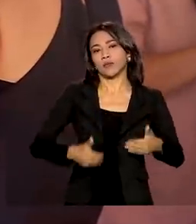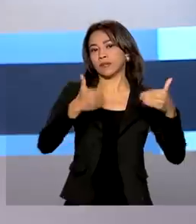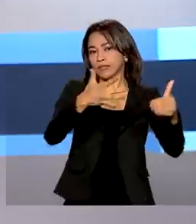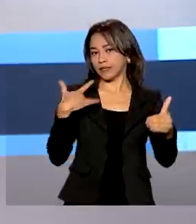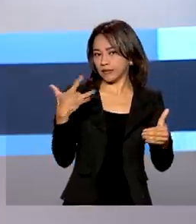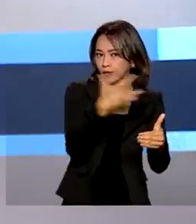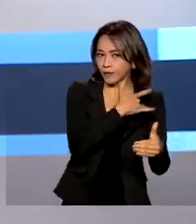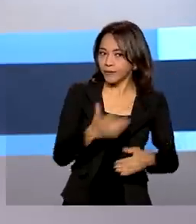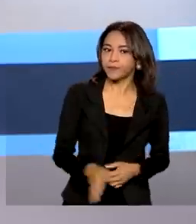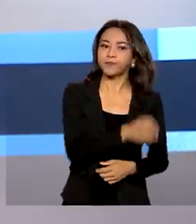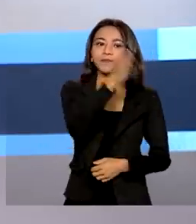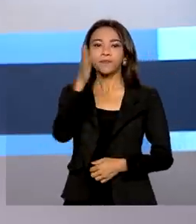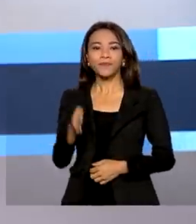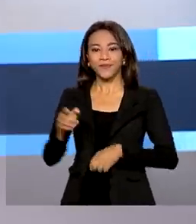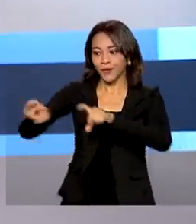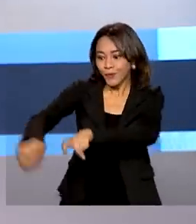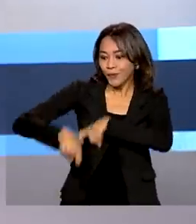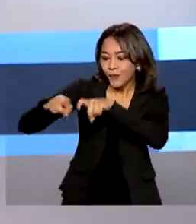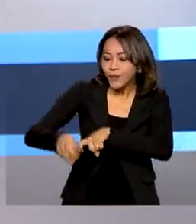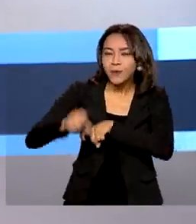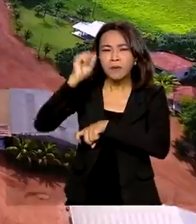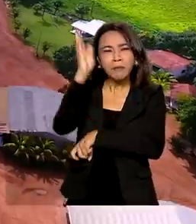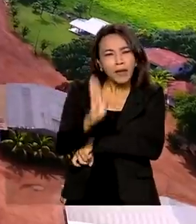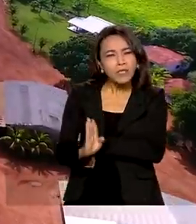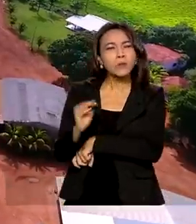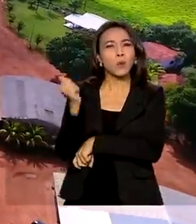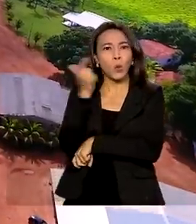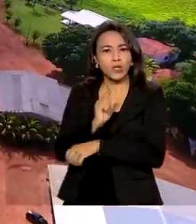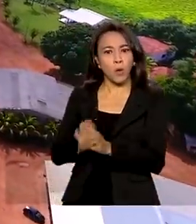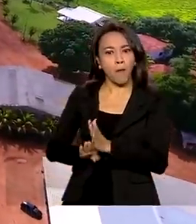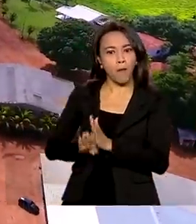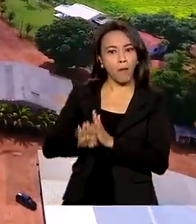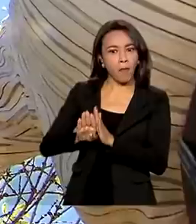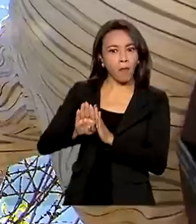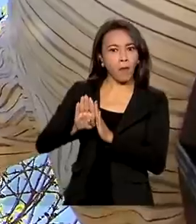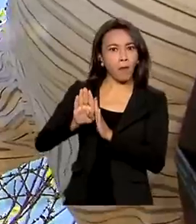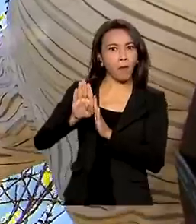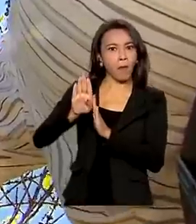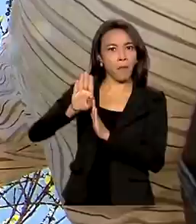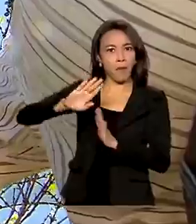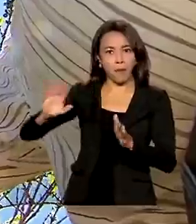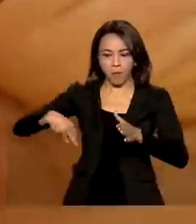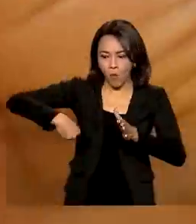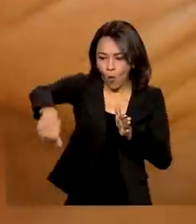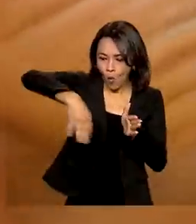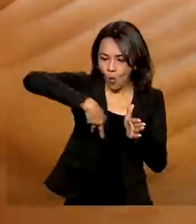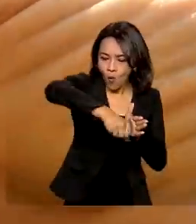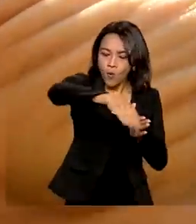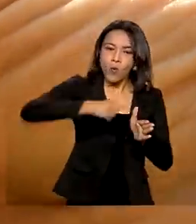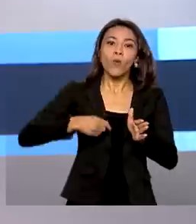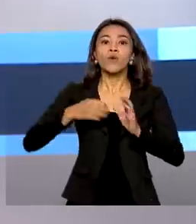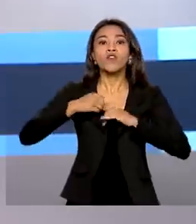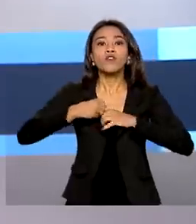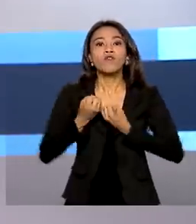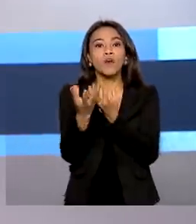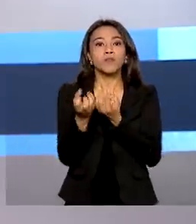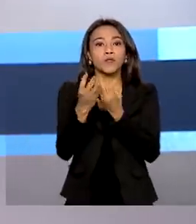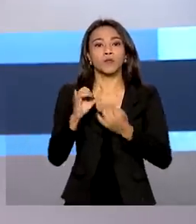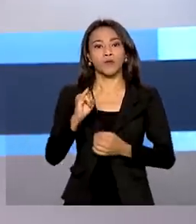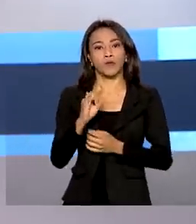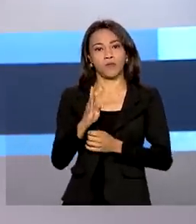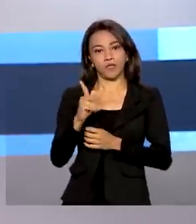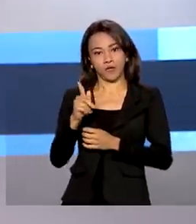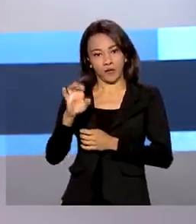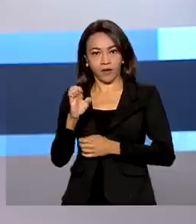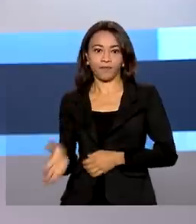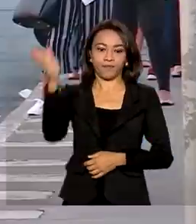Saúde. No campo, o Brasil conseguiu elevar o valor da produção agrícola, segundo dados do IBGE. E veja